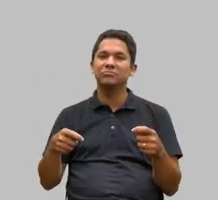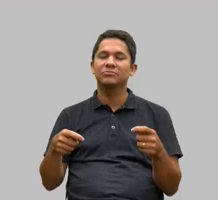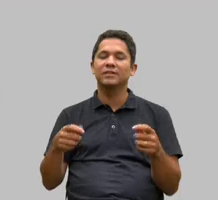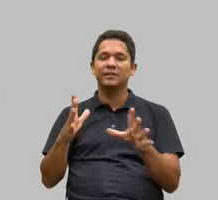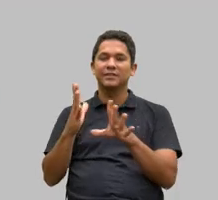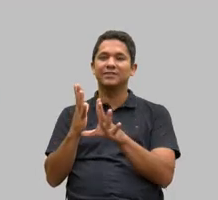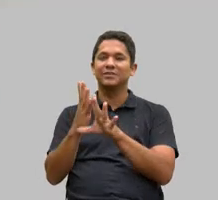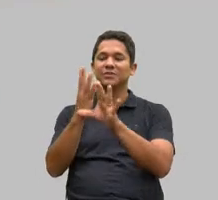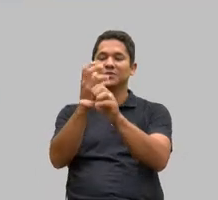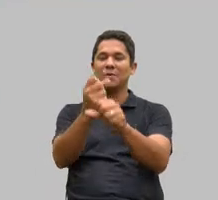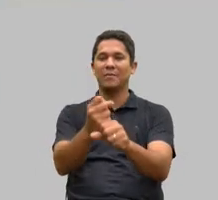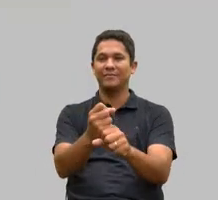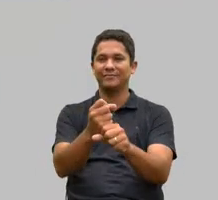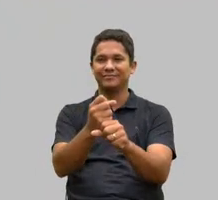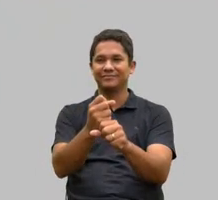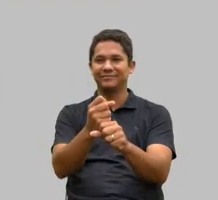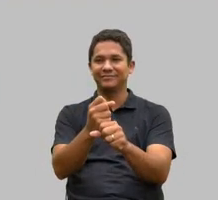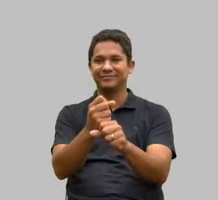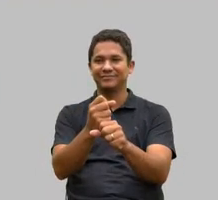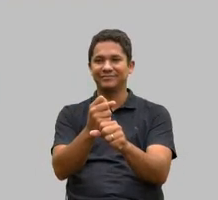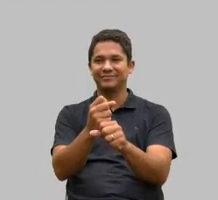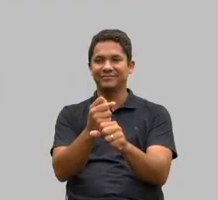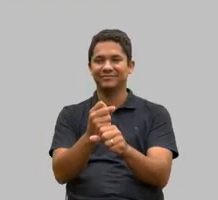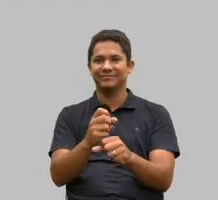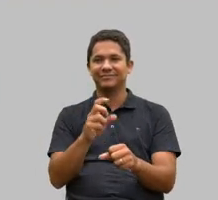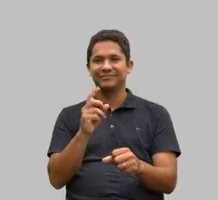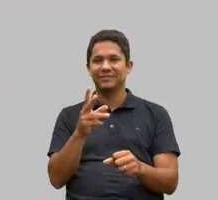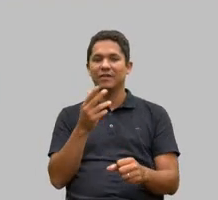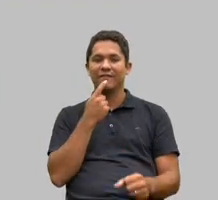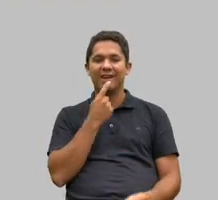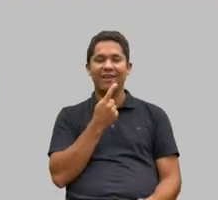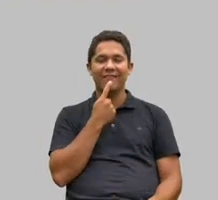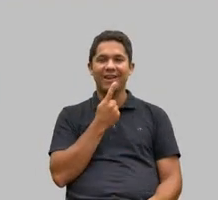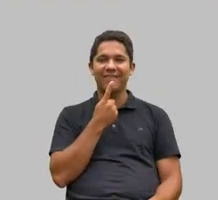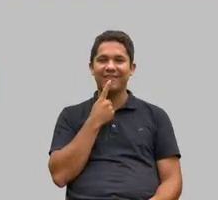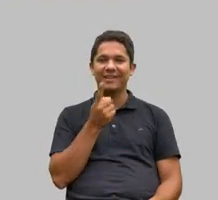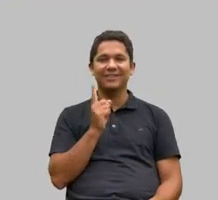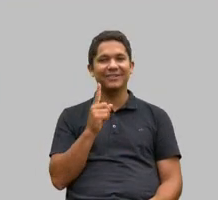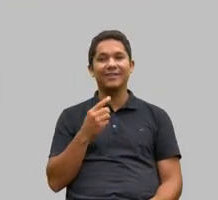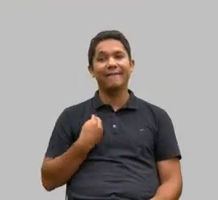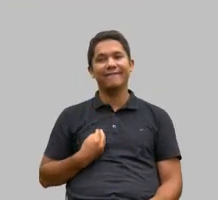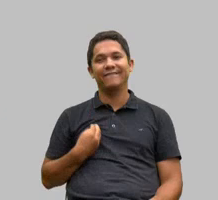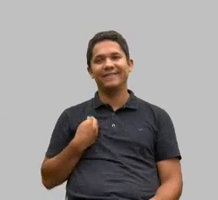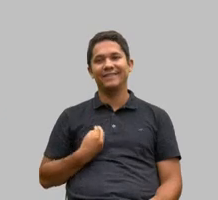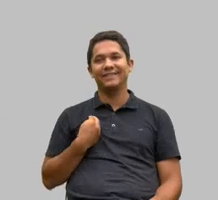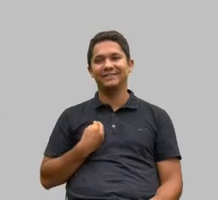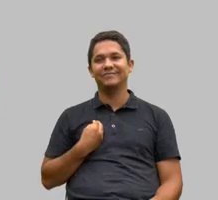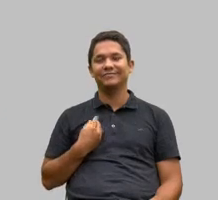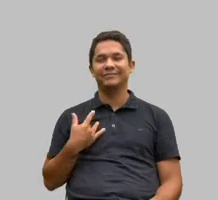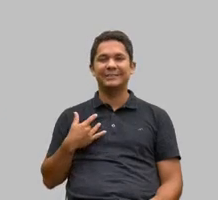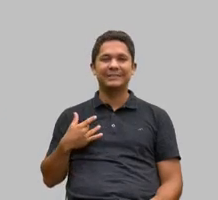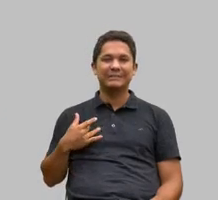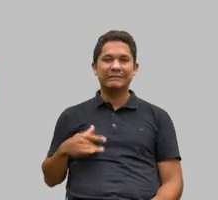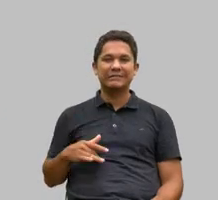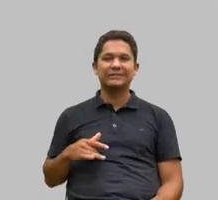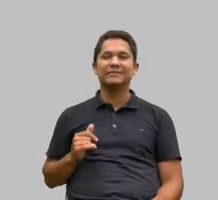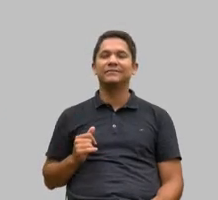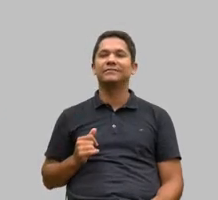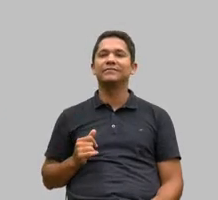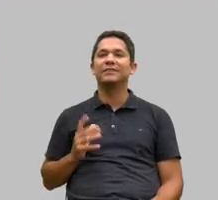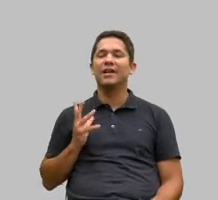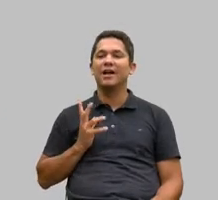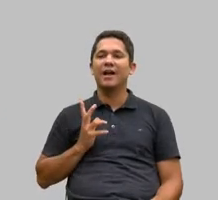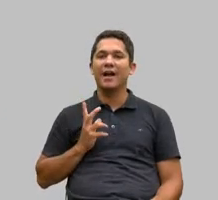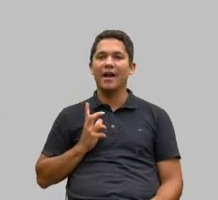que não era um somatório de boca era de vida era de misericórdia era de amor